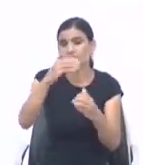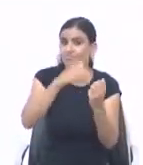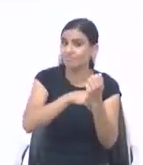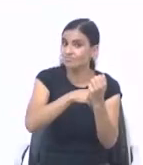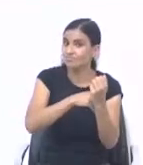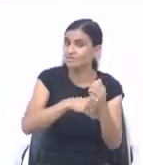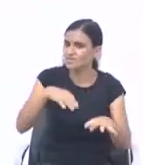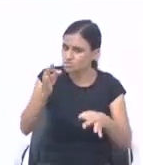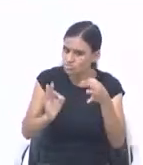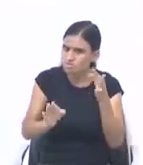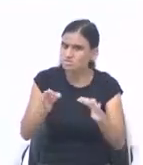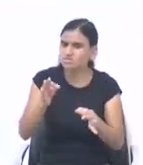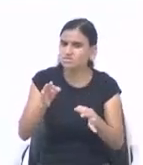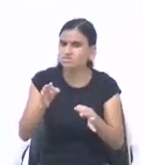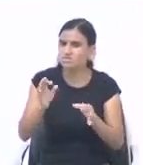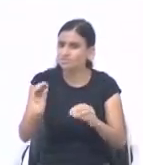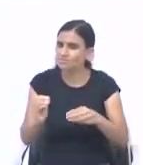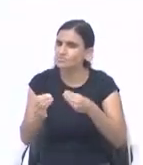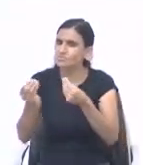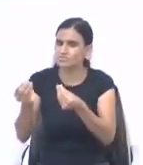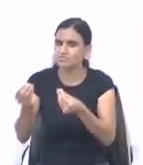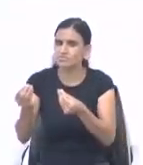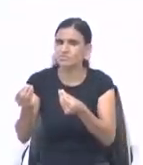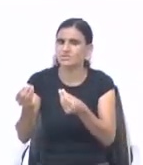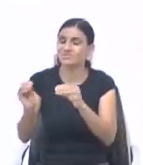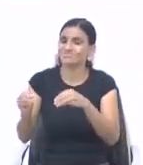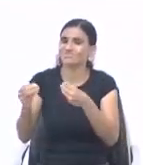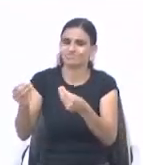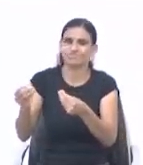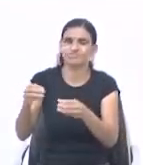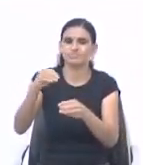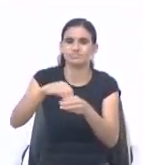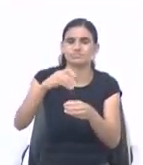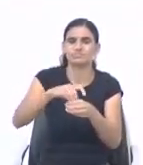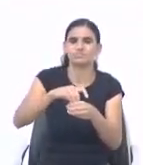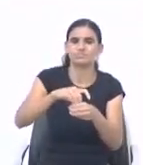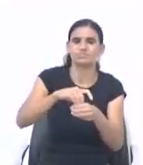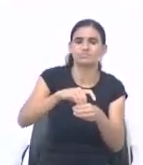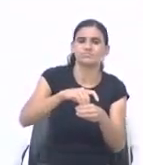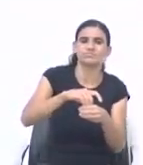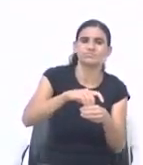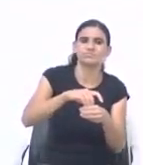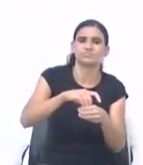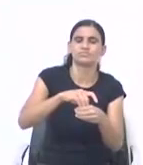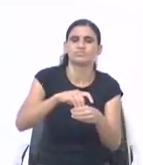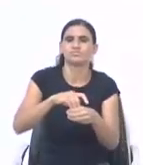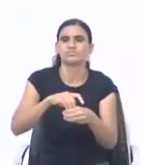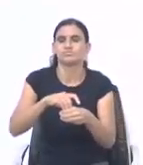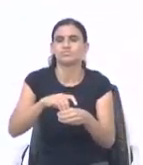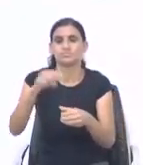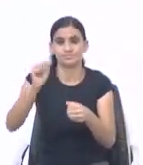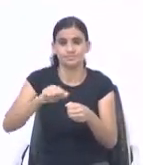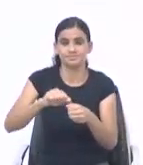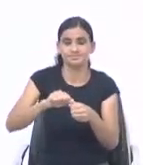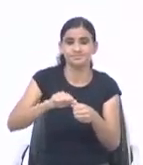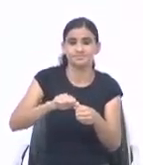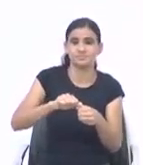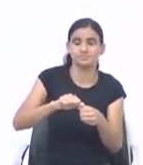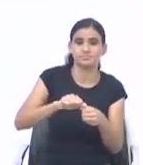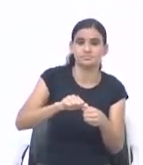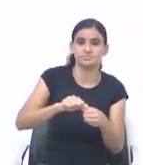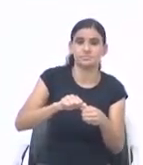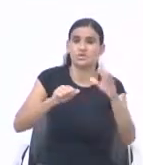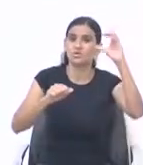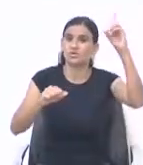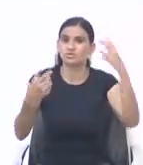vossa justiça. O que é justiça? Justiça é a palavra grega dikaio. Dikaio quer dizer fazer o cumprimento que Deus